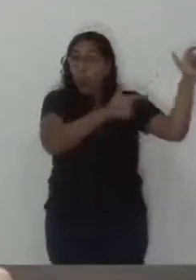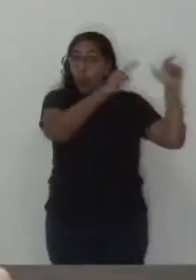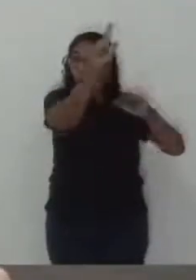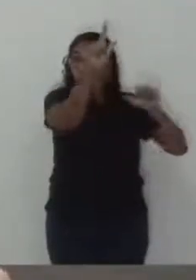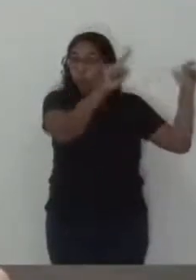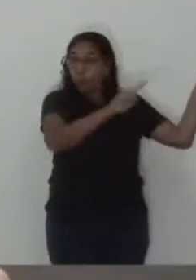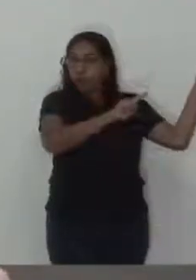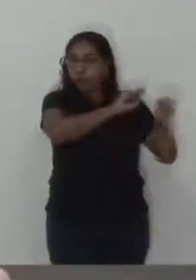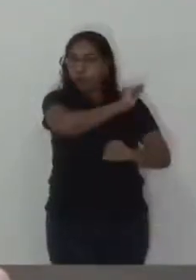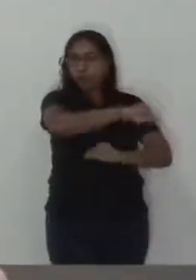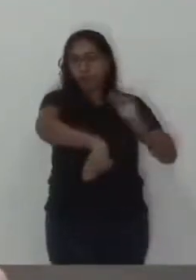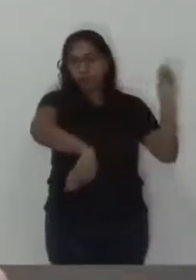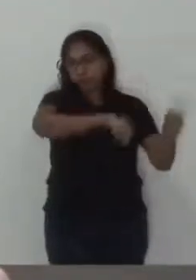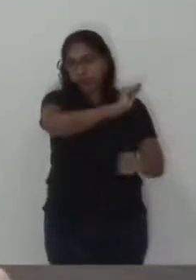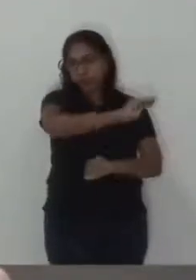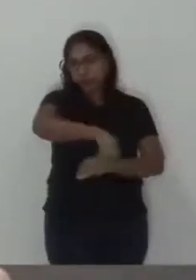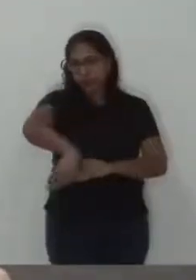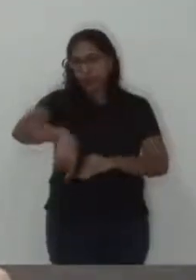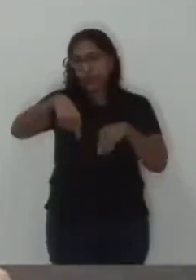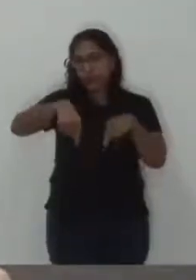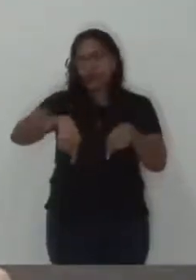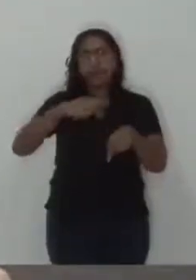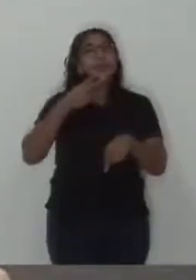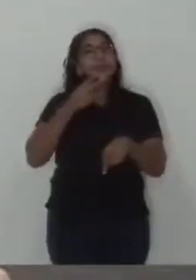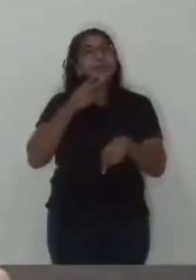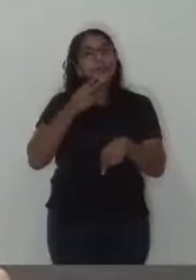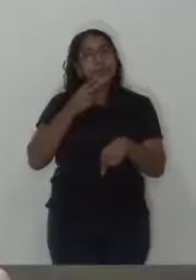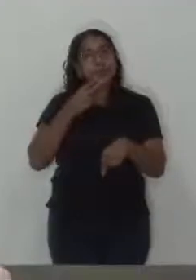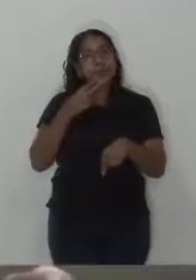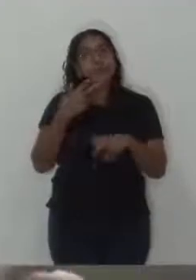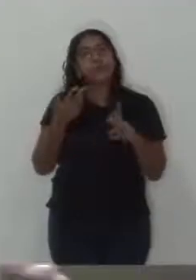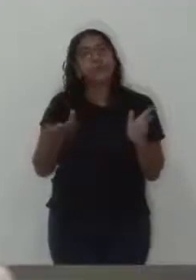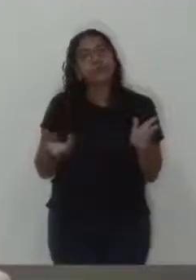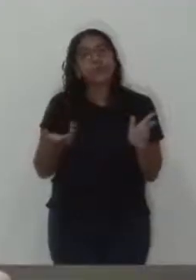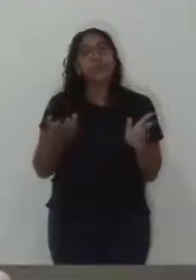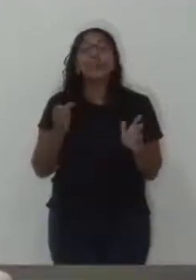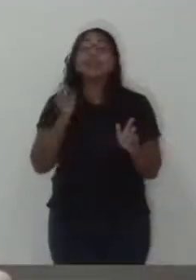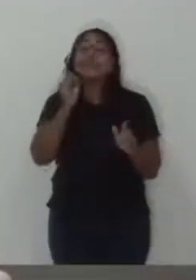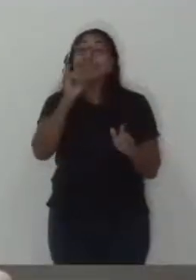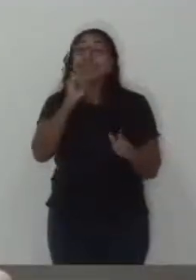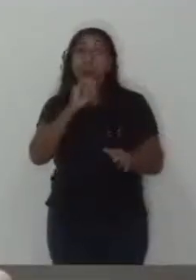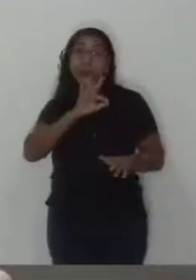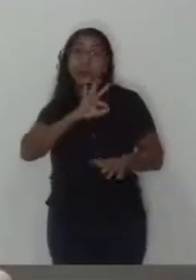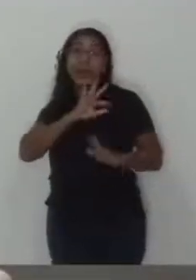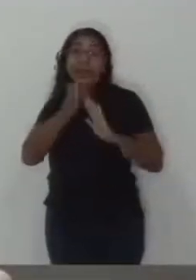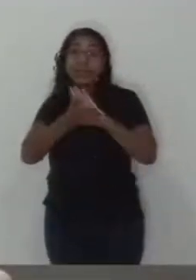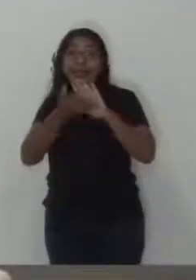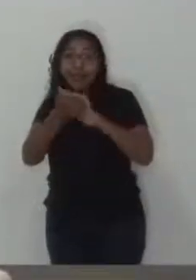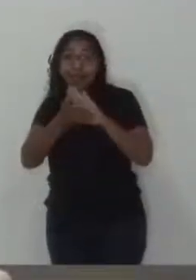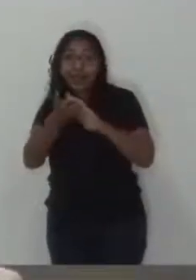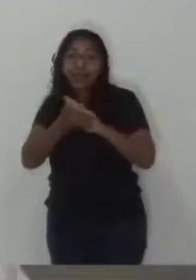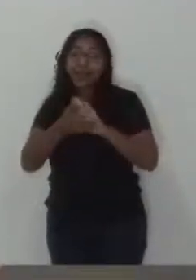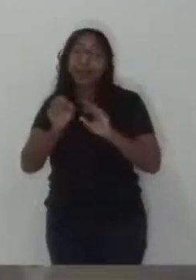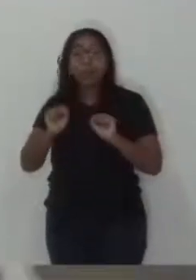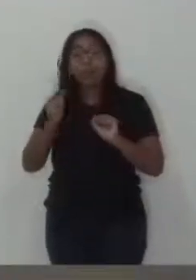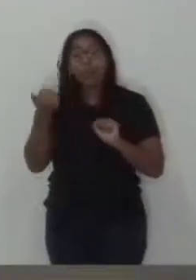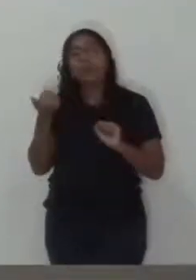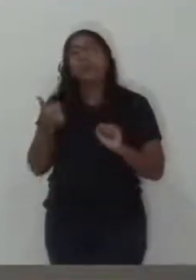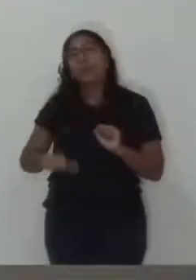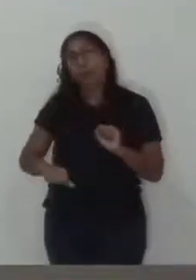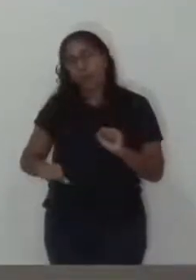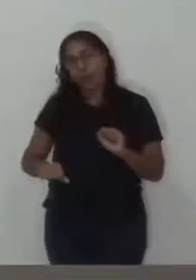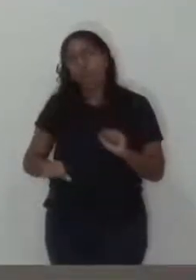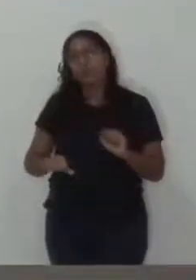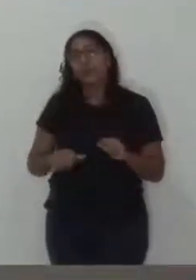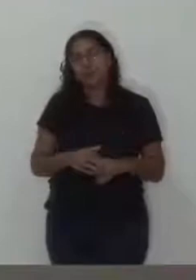fazem muito aqui, saem daqui, foram para o Aquários, e assim, se não fosse a nossa polícia, teria acontecido coisa pior. Seria tão bom se não tivesse acontecido isso, porque o carnaval, o pouco que eu tive